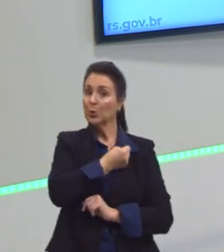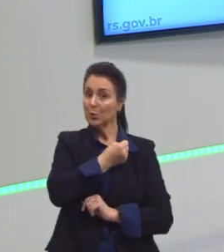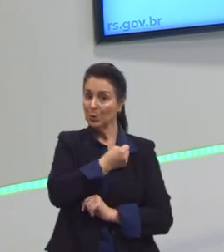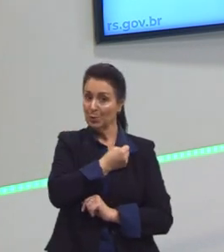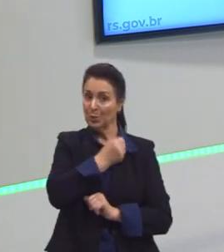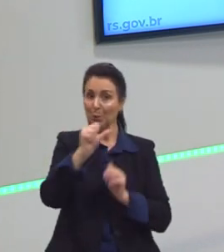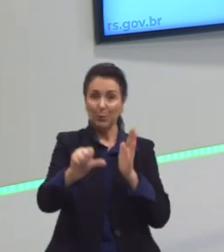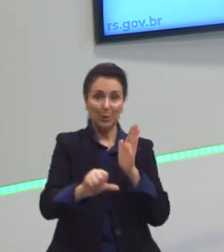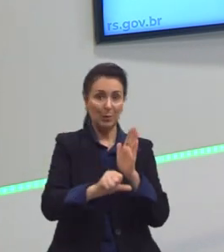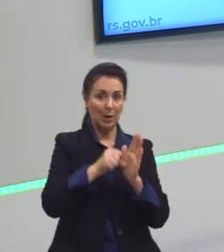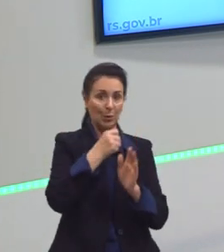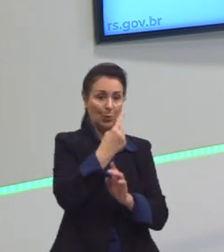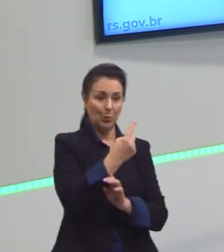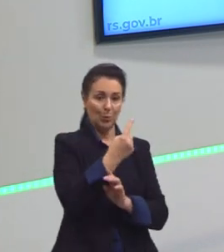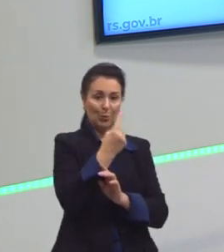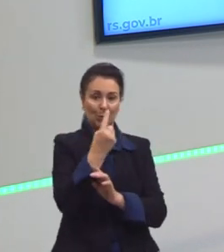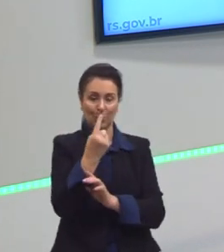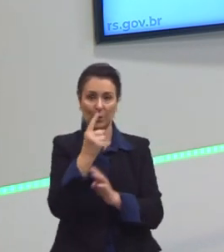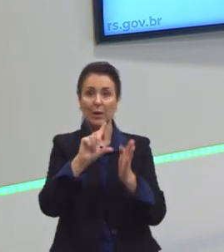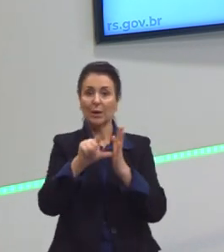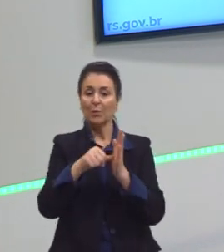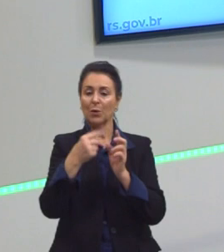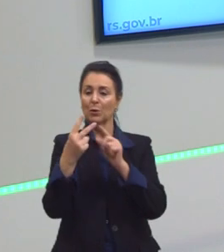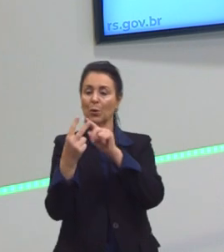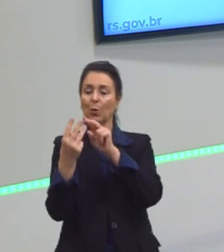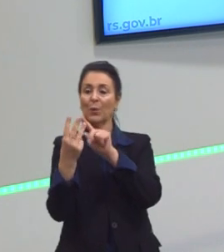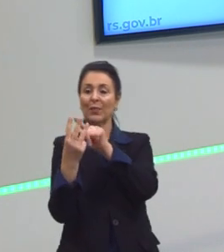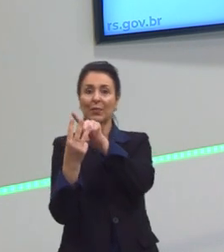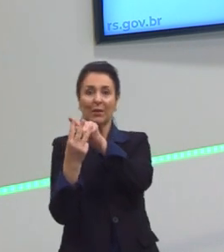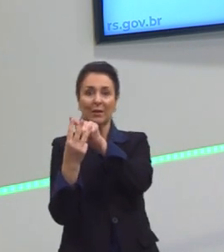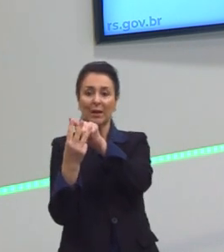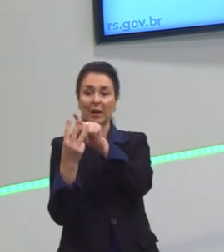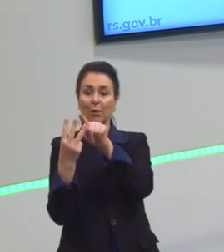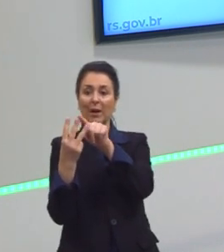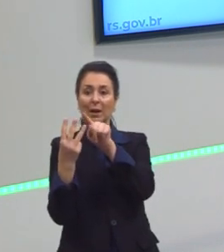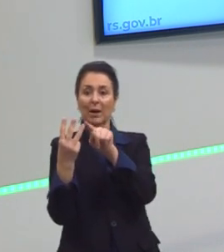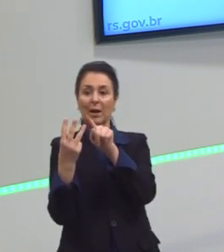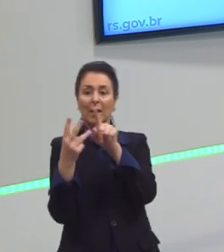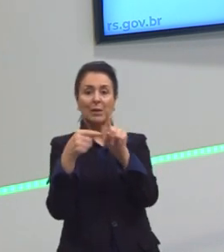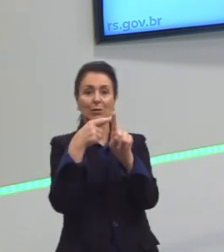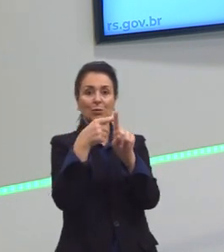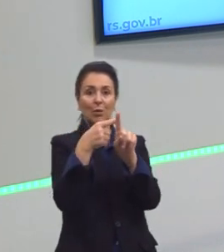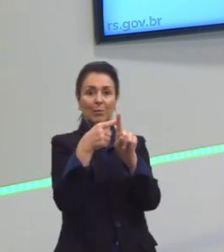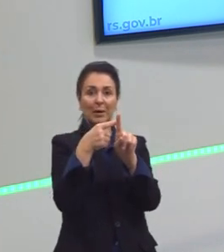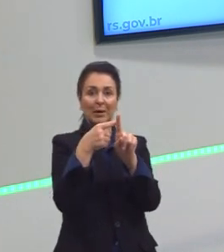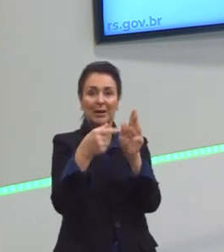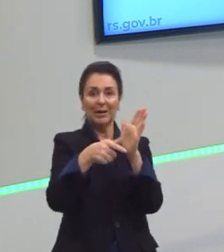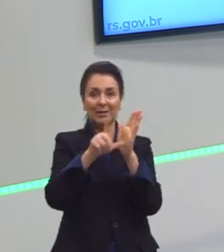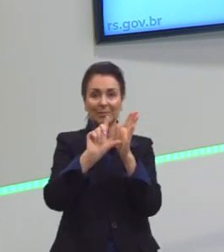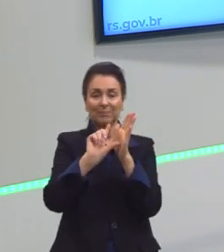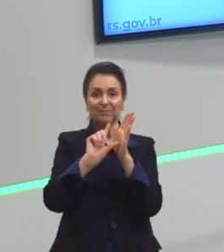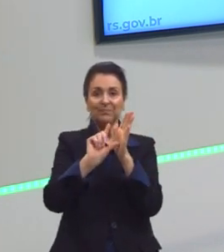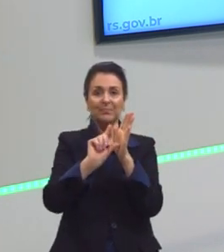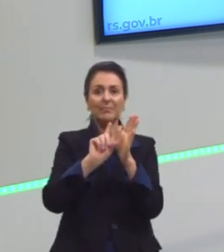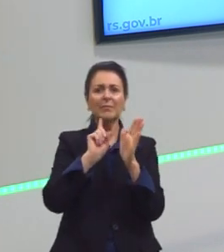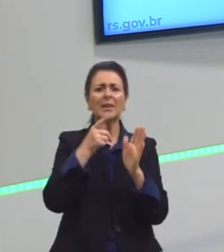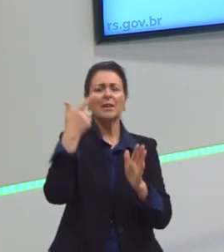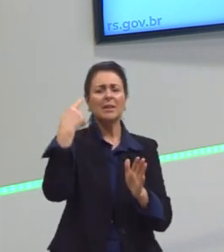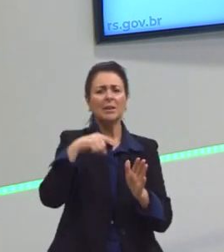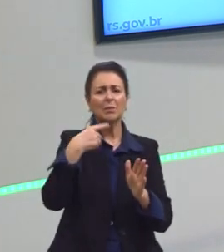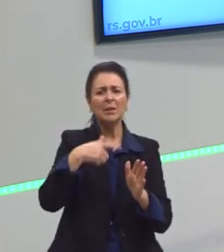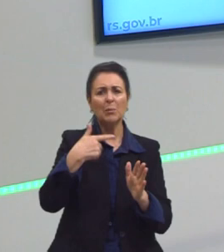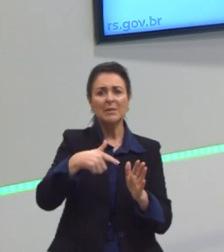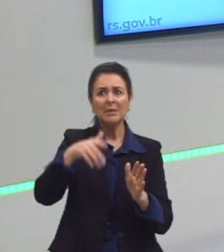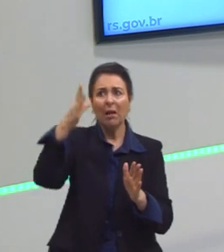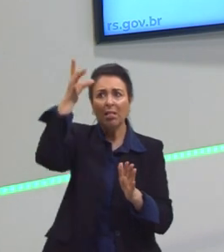e, a partir, então, do terceiro termo, nós somamos dois termos anteriores. Não é decorar a sequência, mas é memorizar como ela